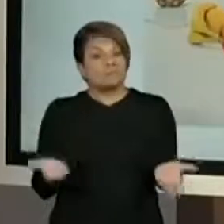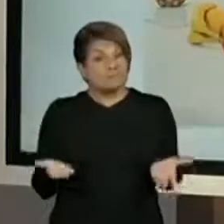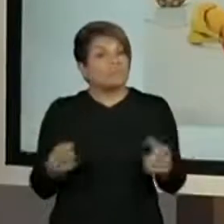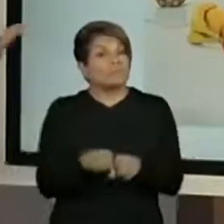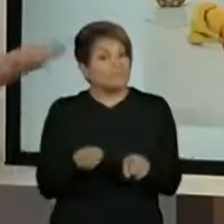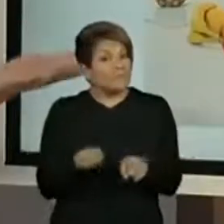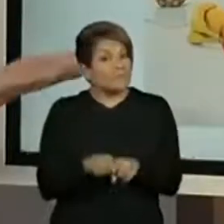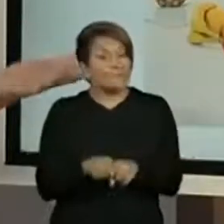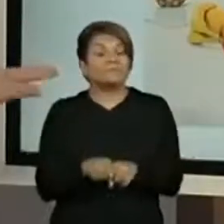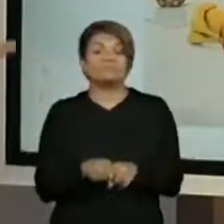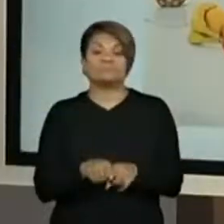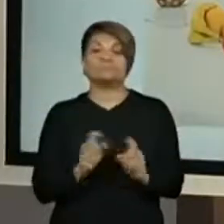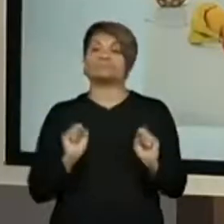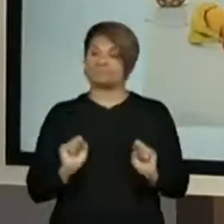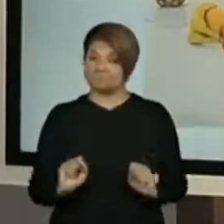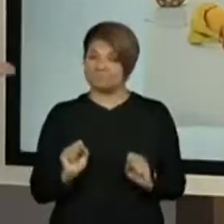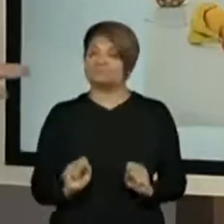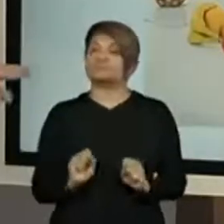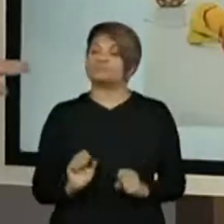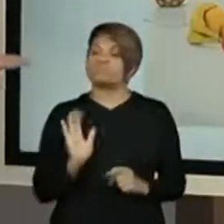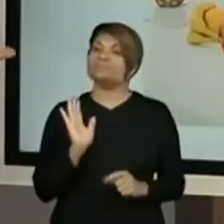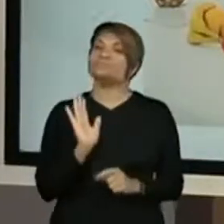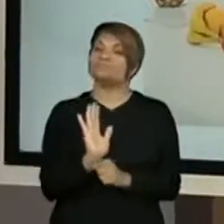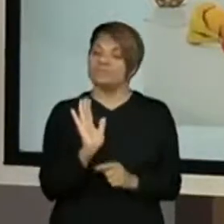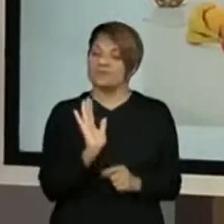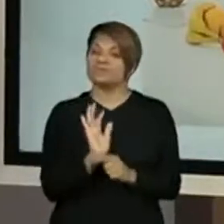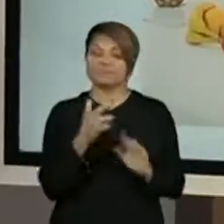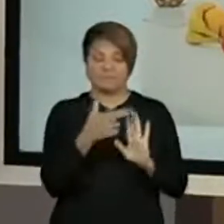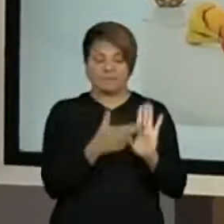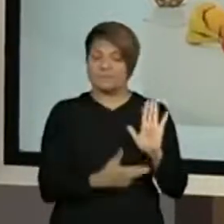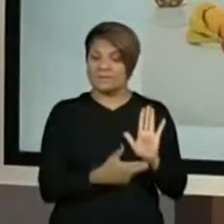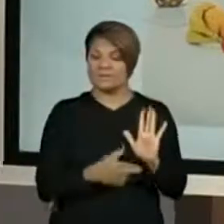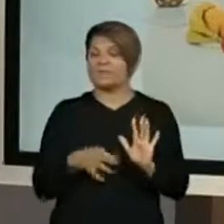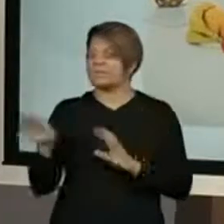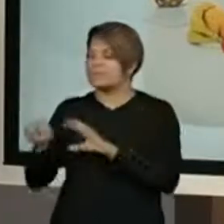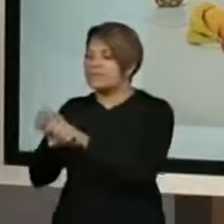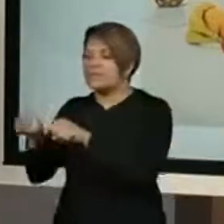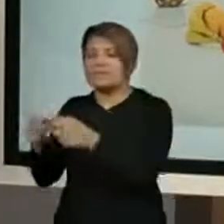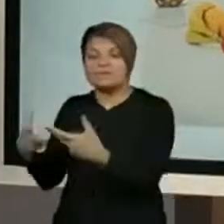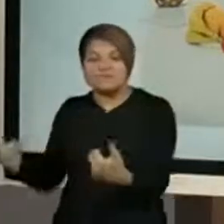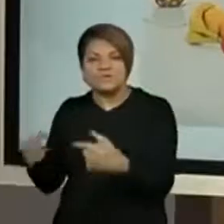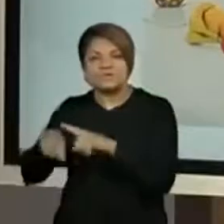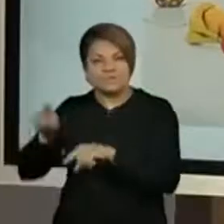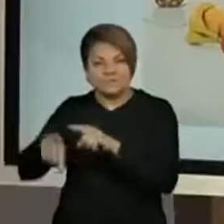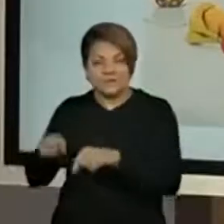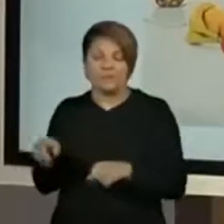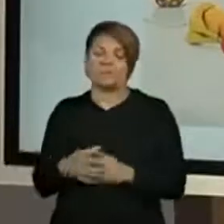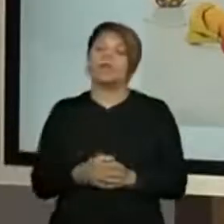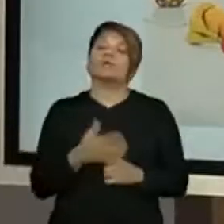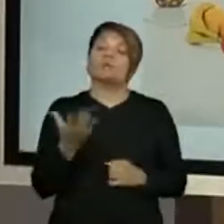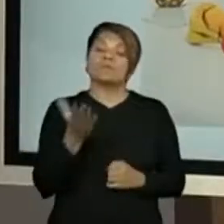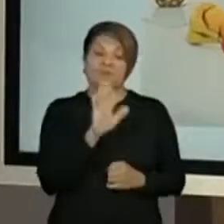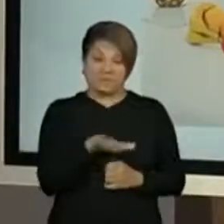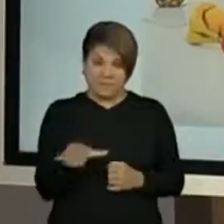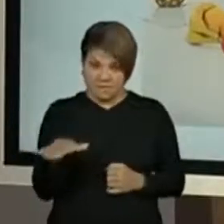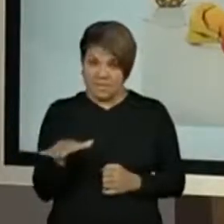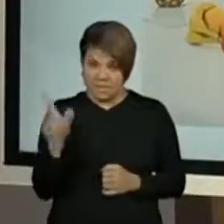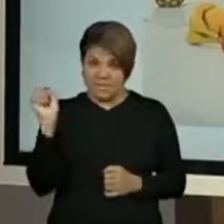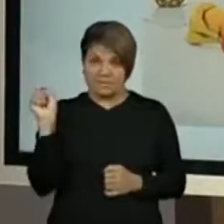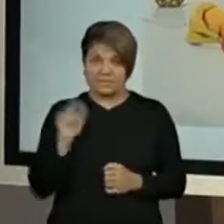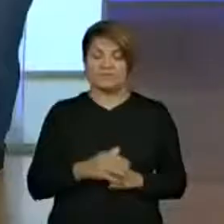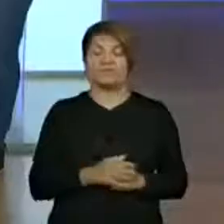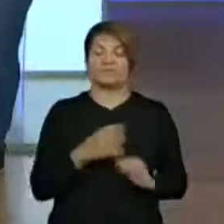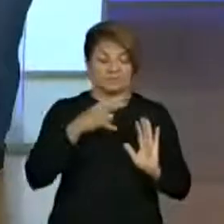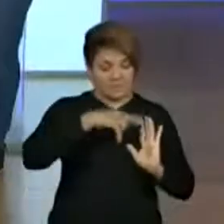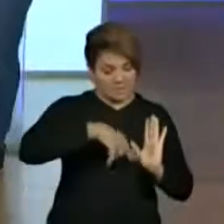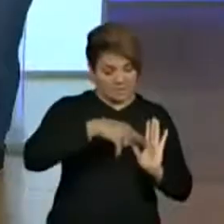vocês podem ir ajudando lendo a receita pra preparar ali. Então, essa criança, ela está lendo um livro de receitas.